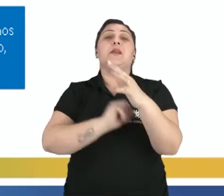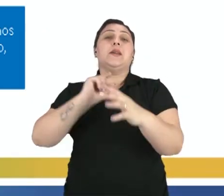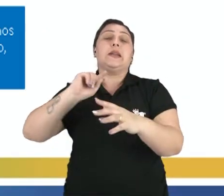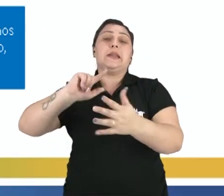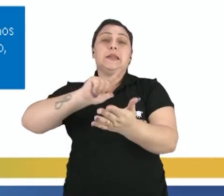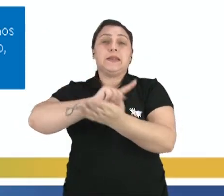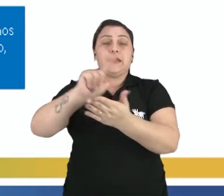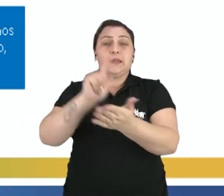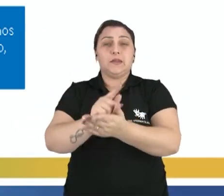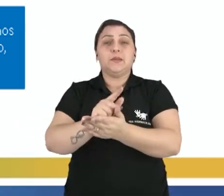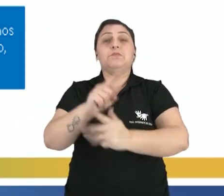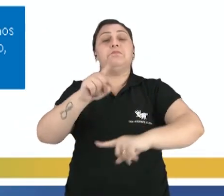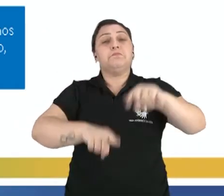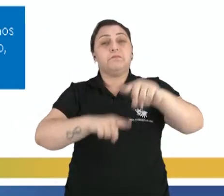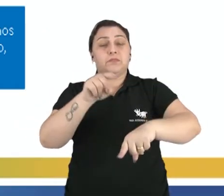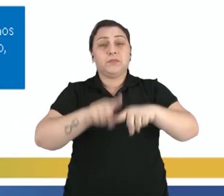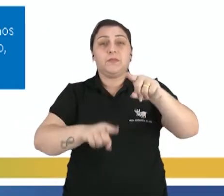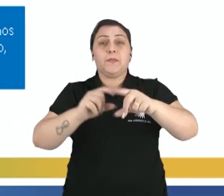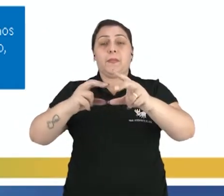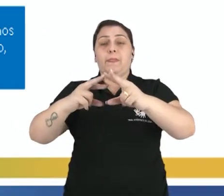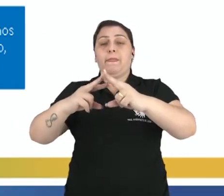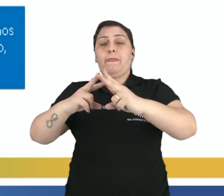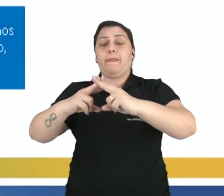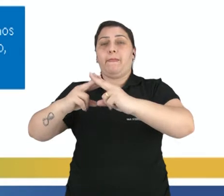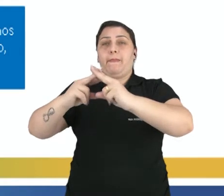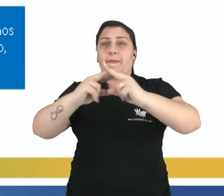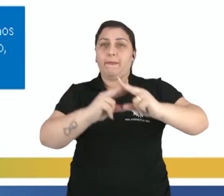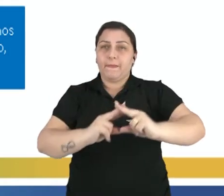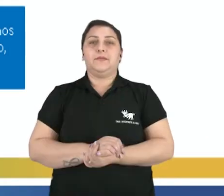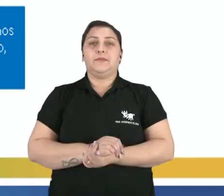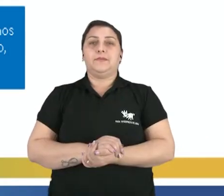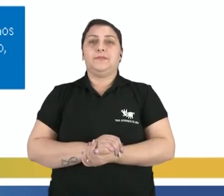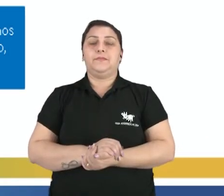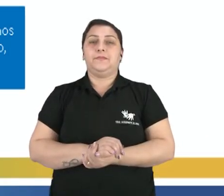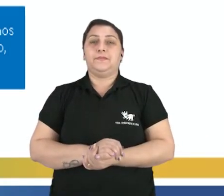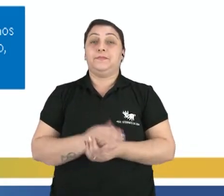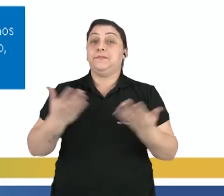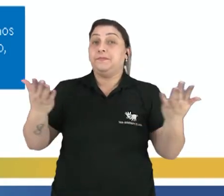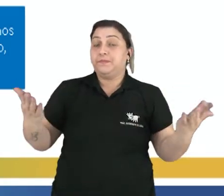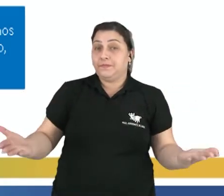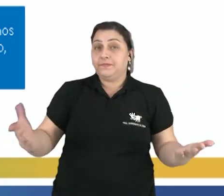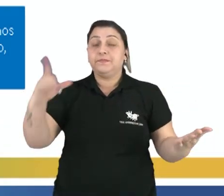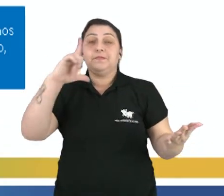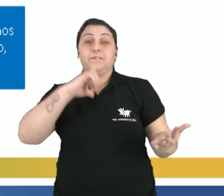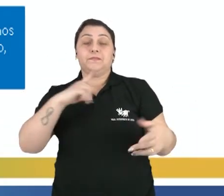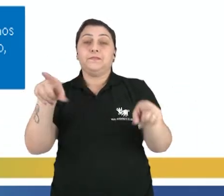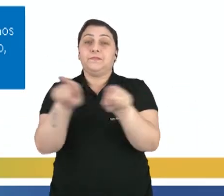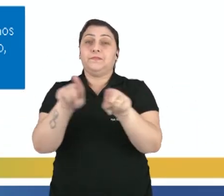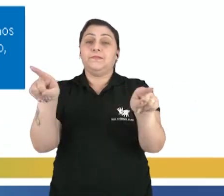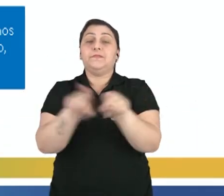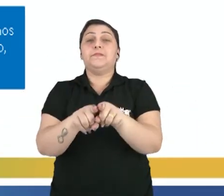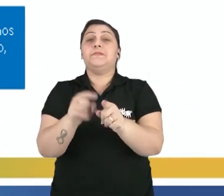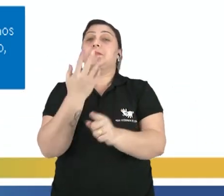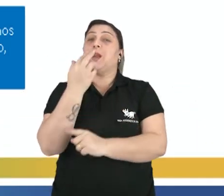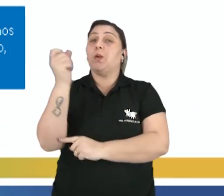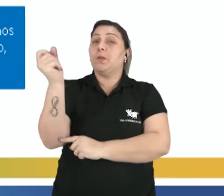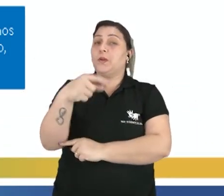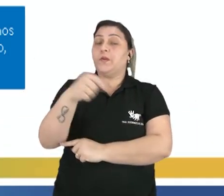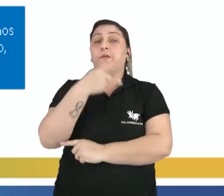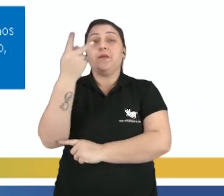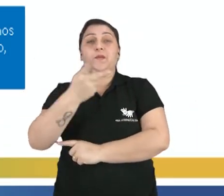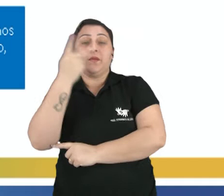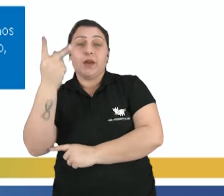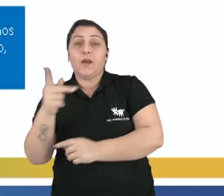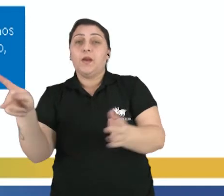de produtos, reciclagem de resíduos, entre outros. Bom, então temos também a cor azul, que fala